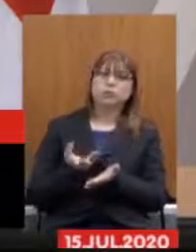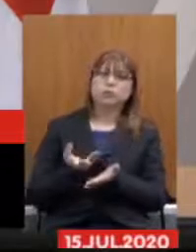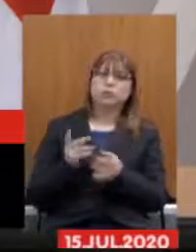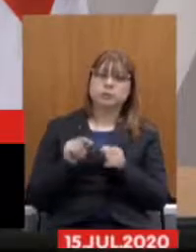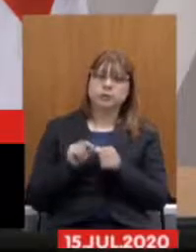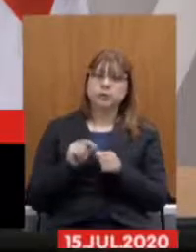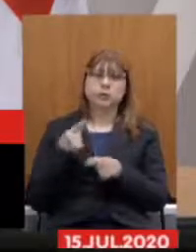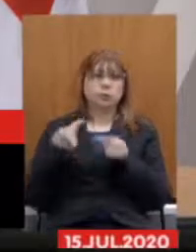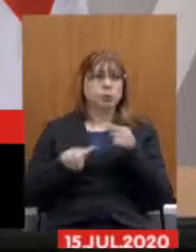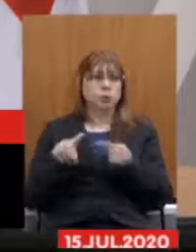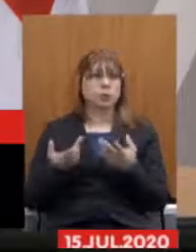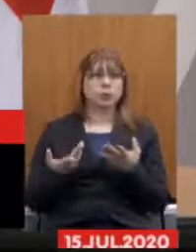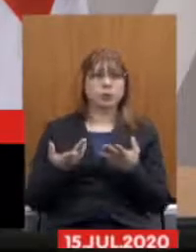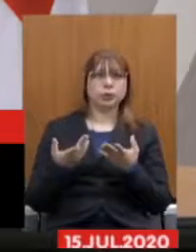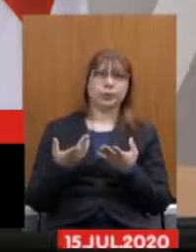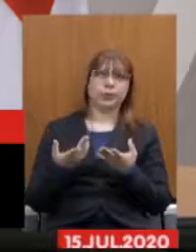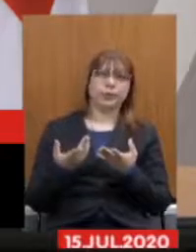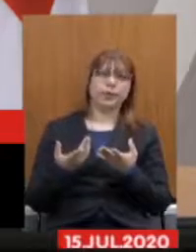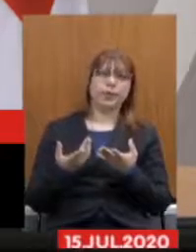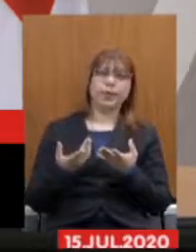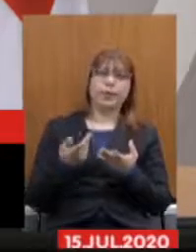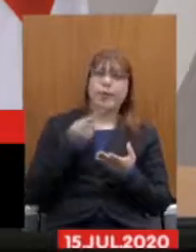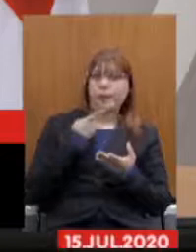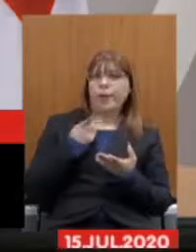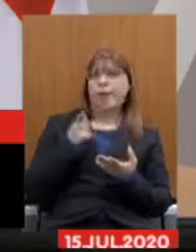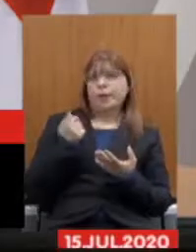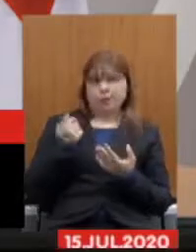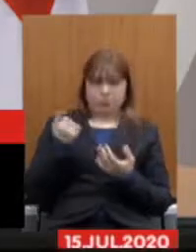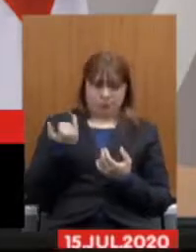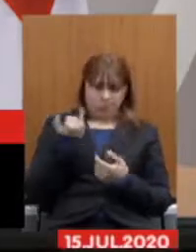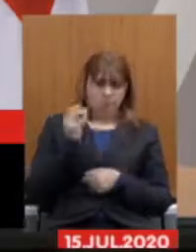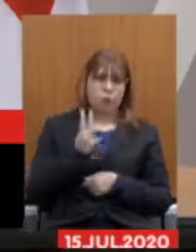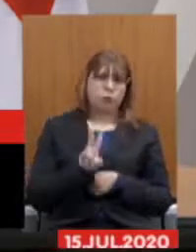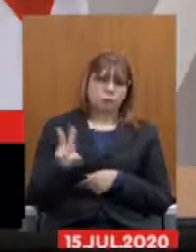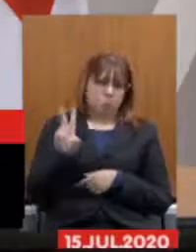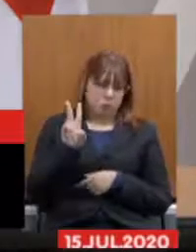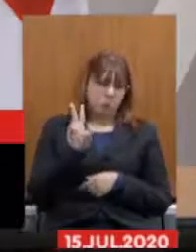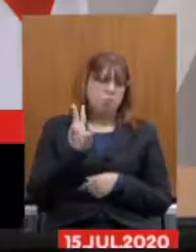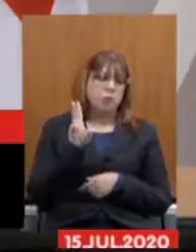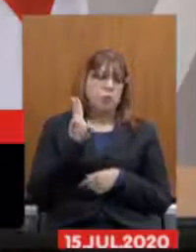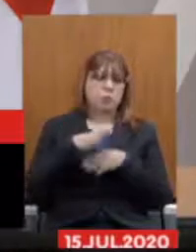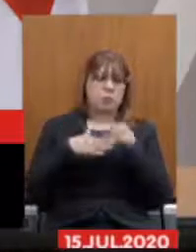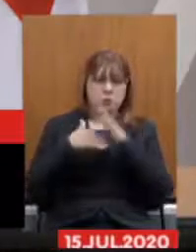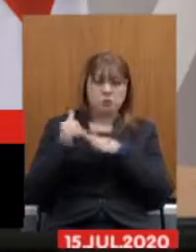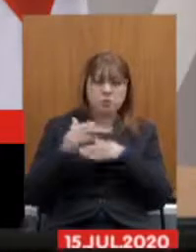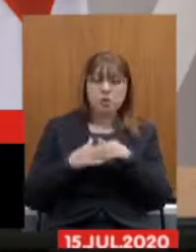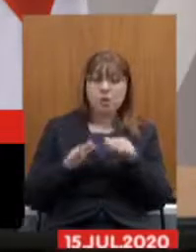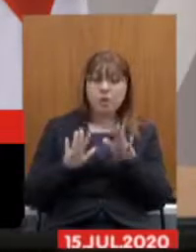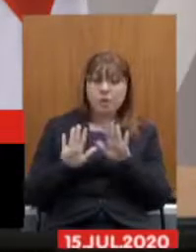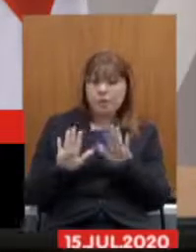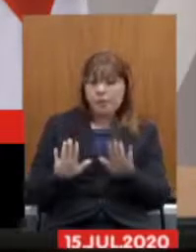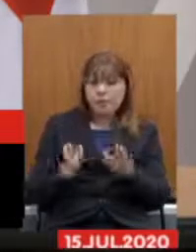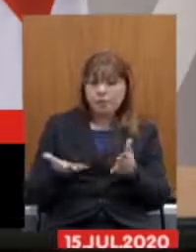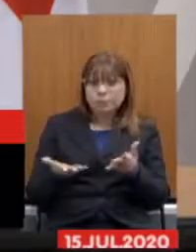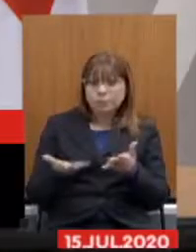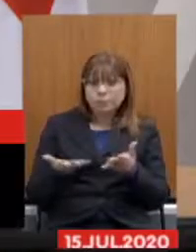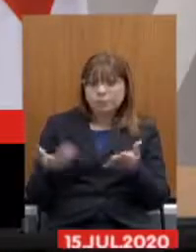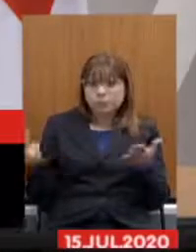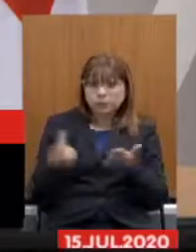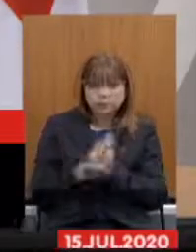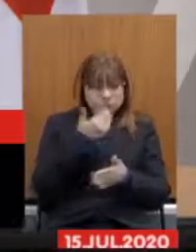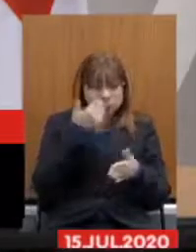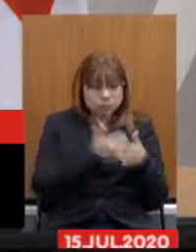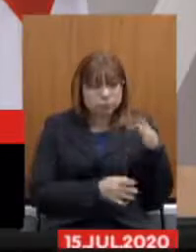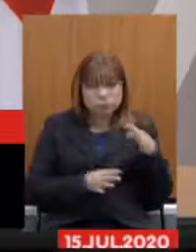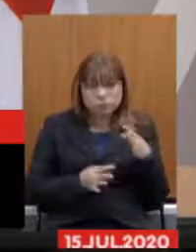discutir que fala em valorizar os profissionais mas retira e confisca o seu